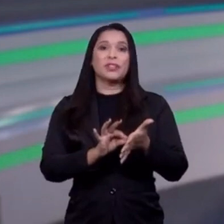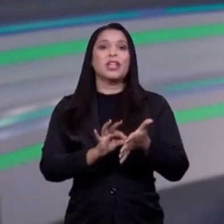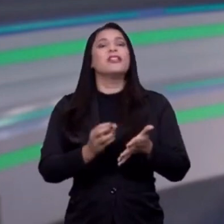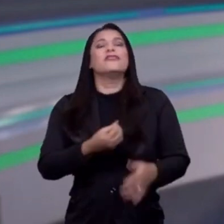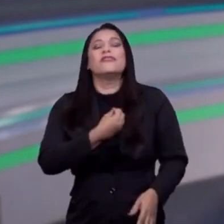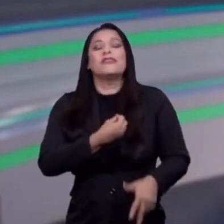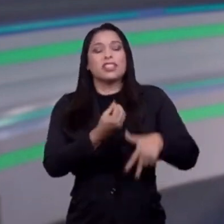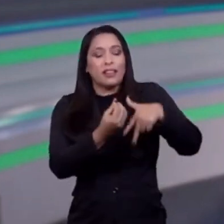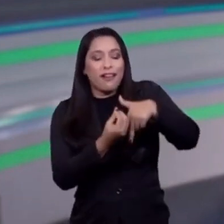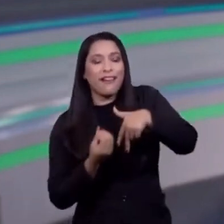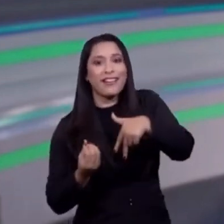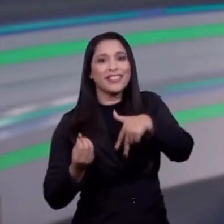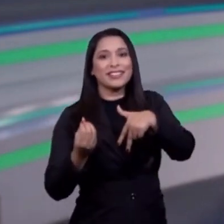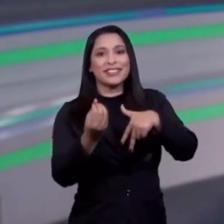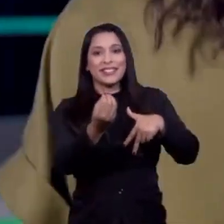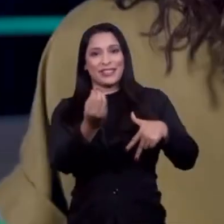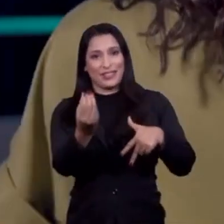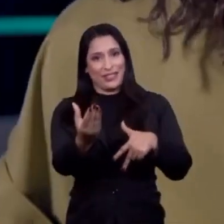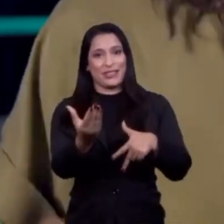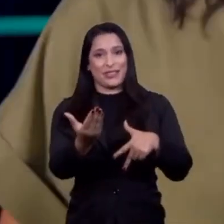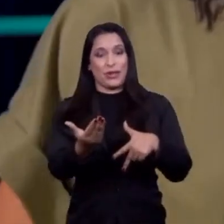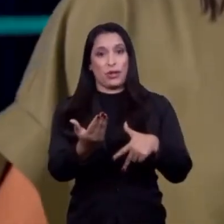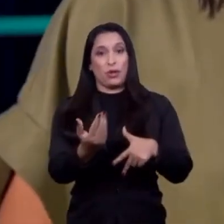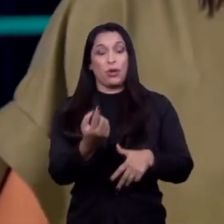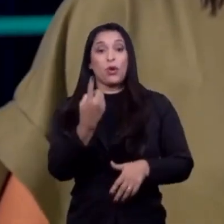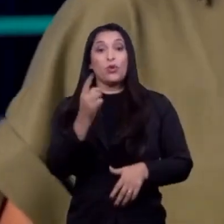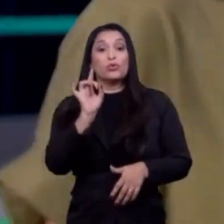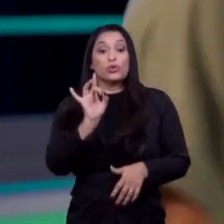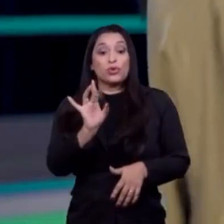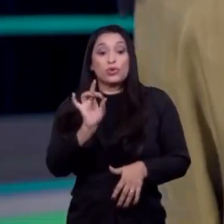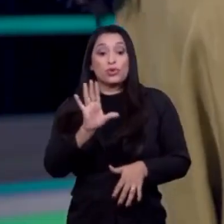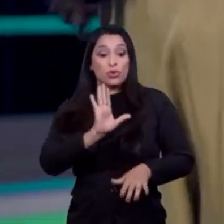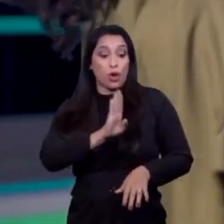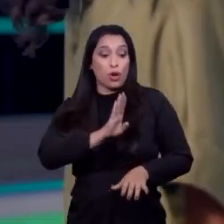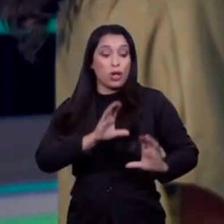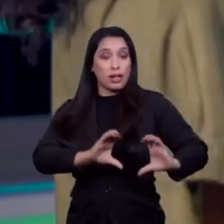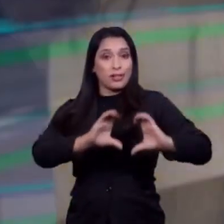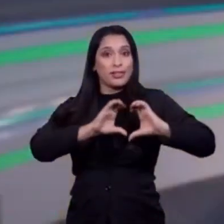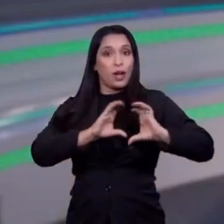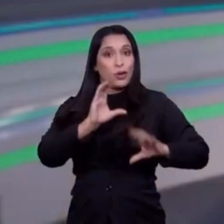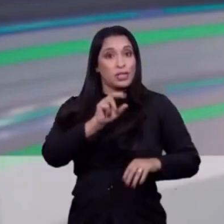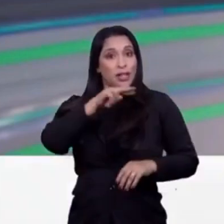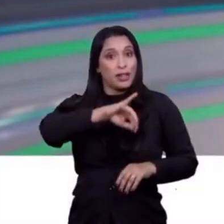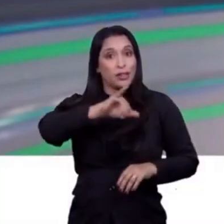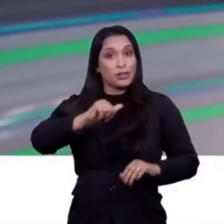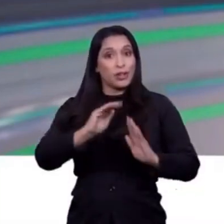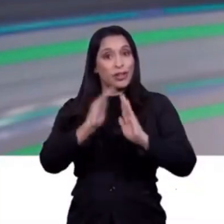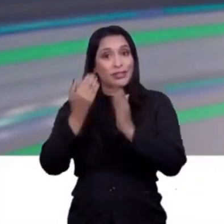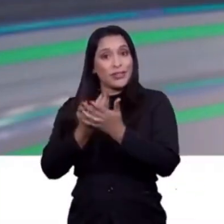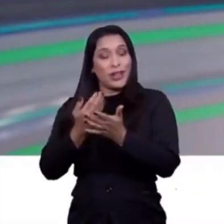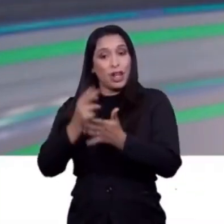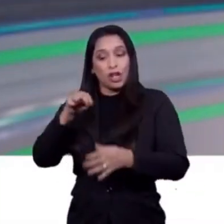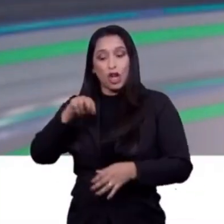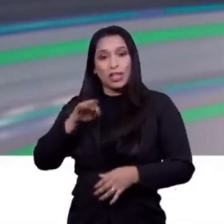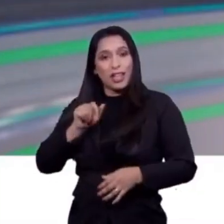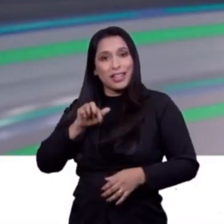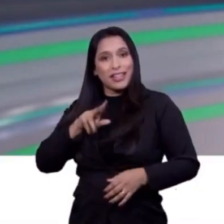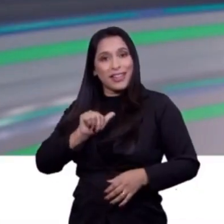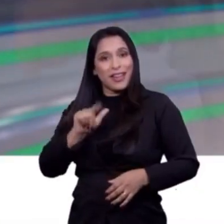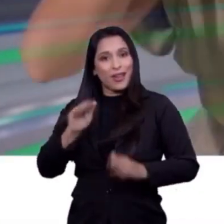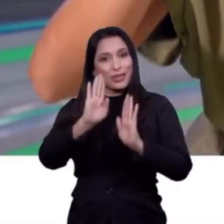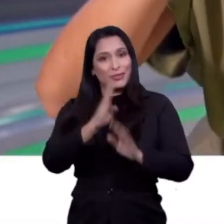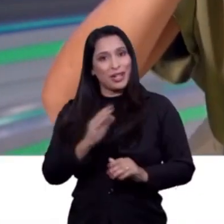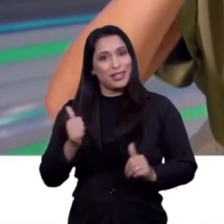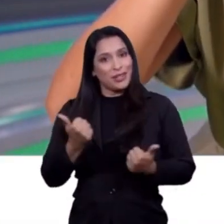de órgãos. Seja a vida na vida de alguém. Doe órgãos. Um só coração. Uma campanha do Conselho Nacional de Justiça e do